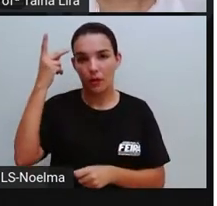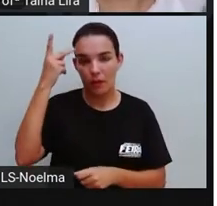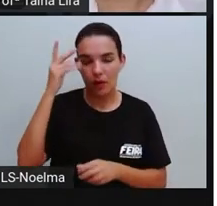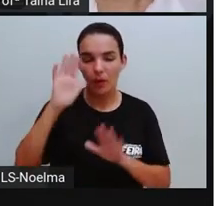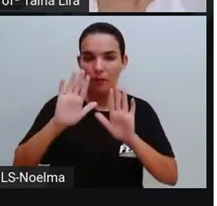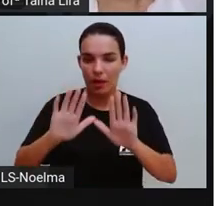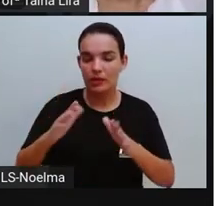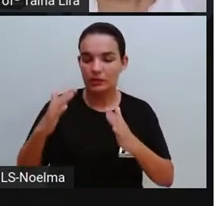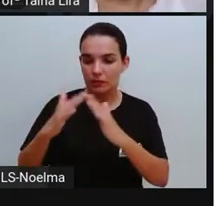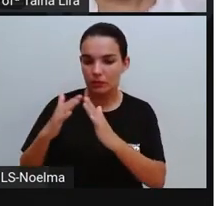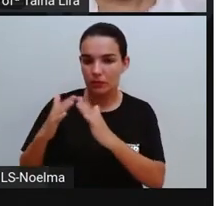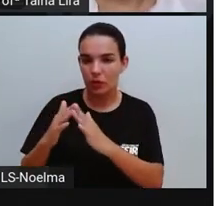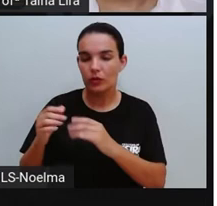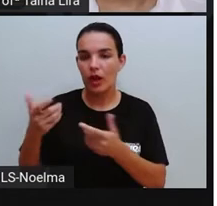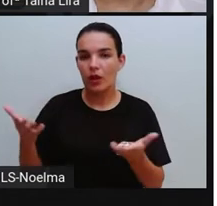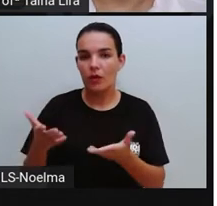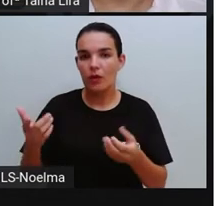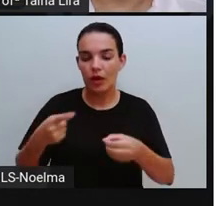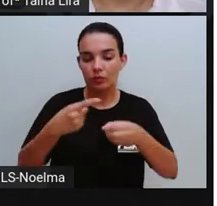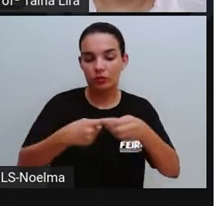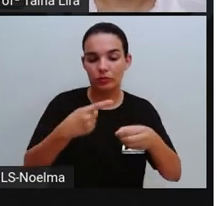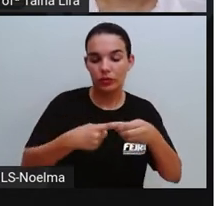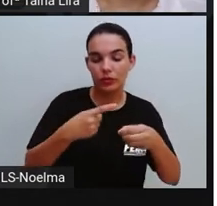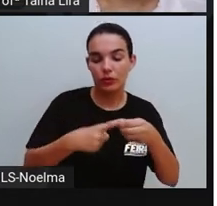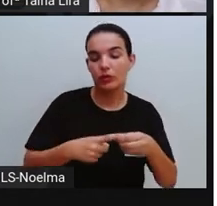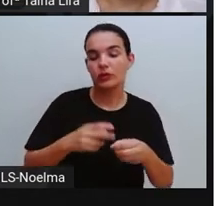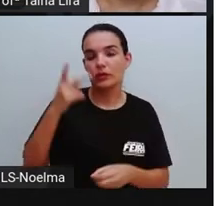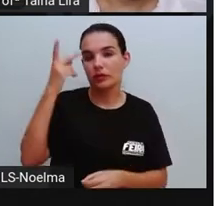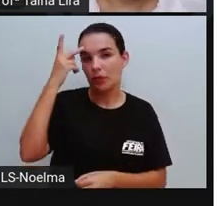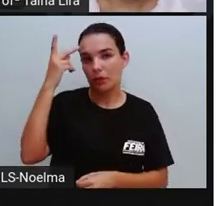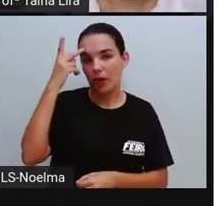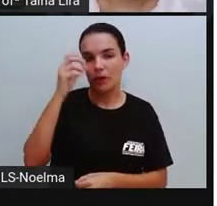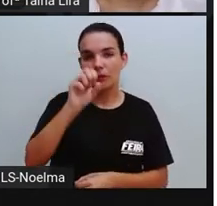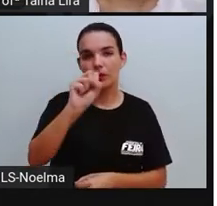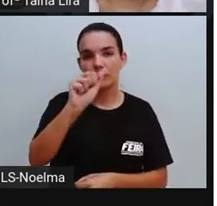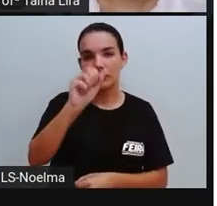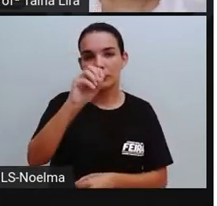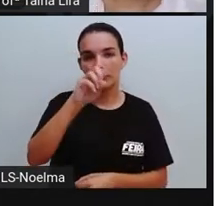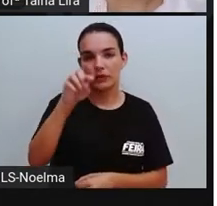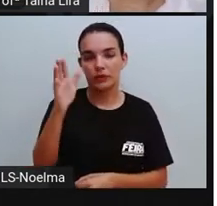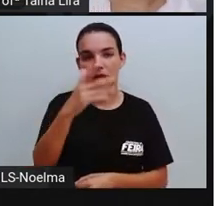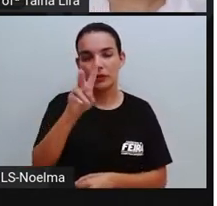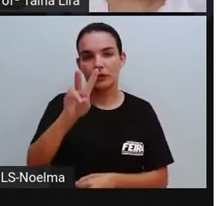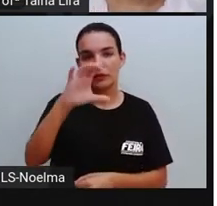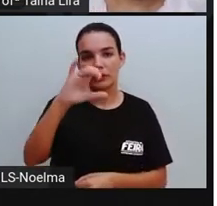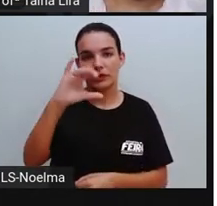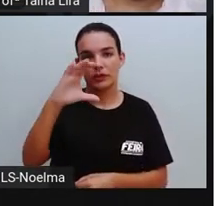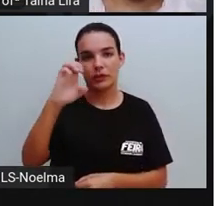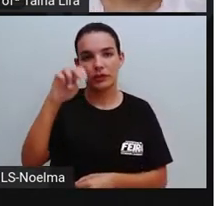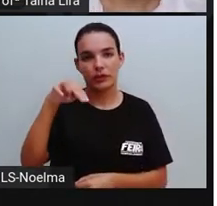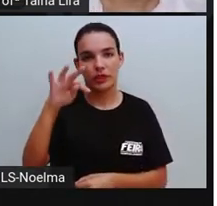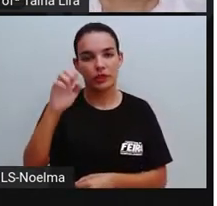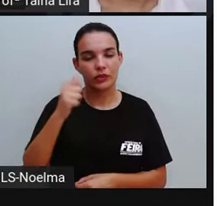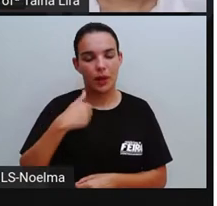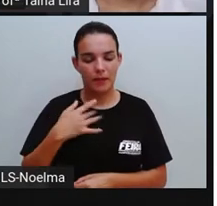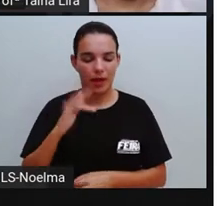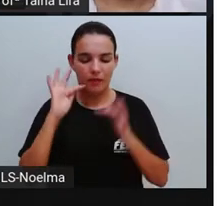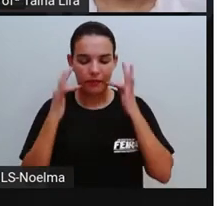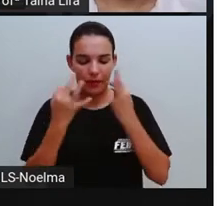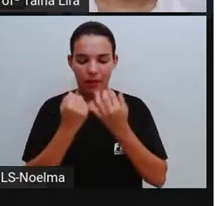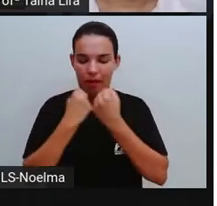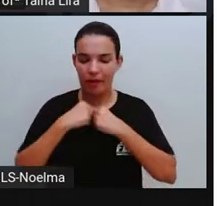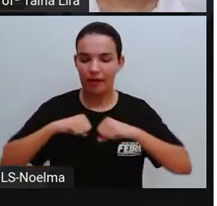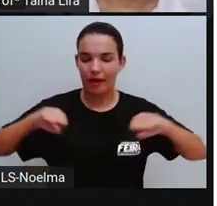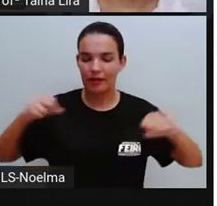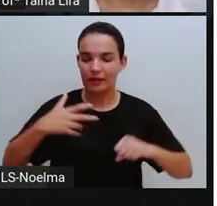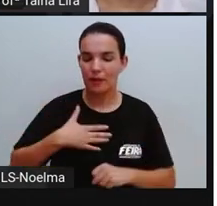em São Vicente, que é uma cidade de São Paulo, tá? Minha família é enorme. Meus pais